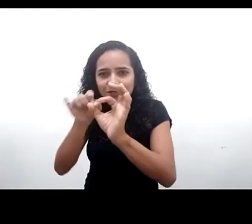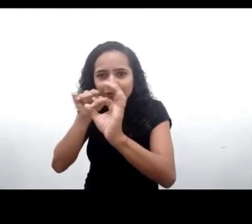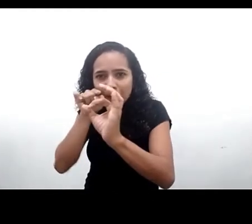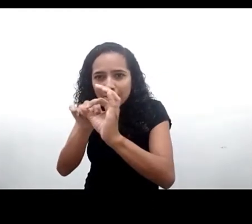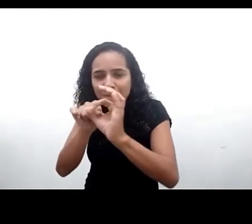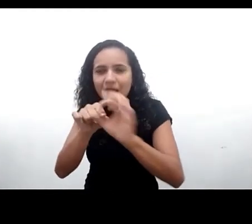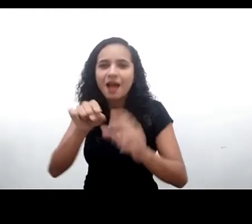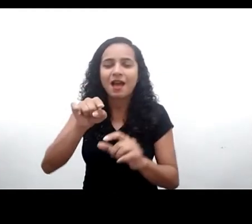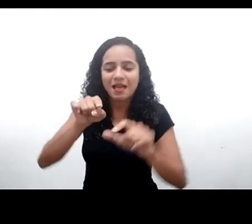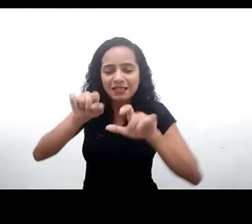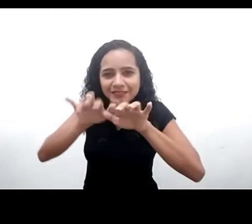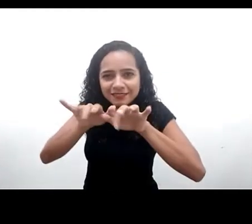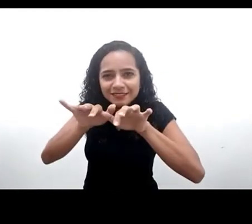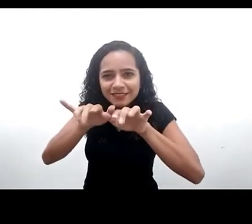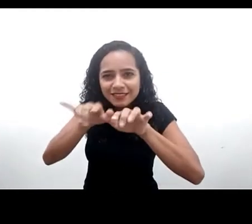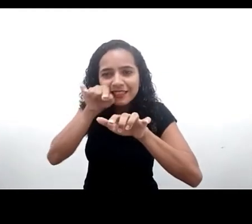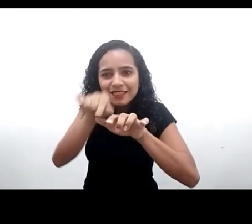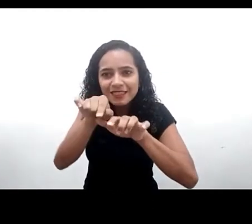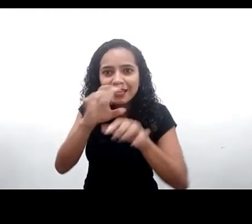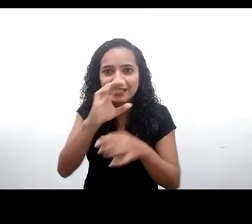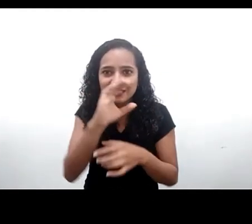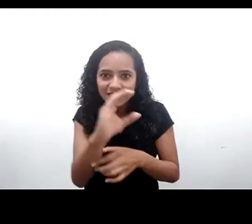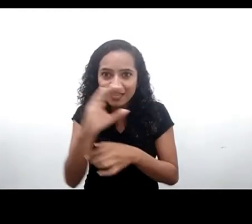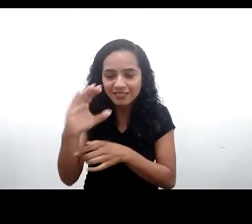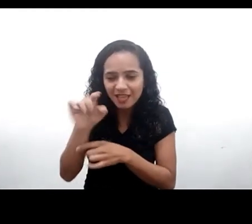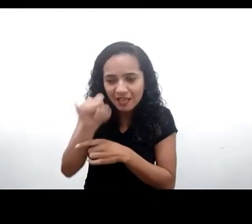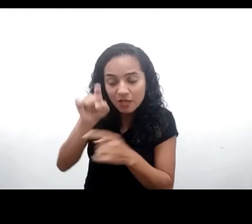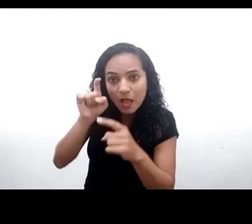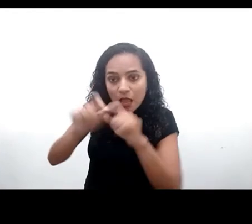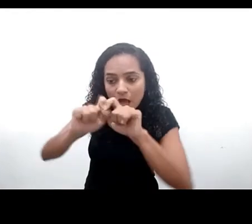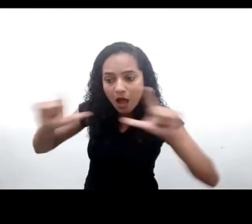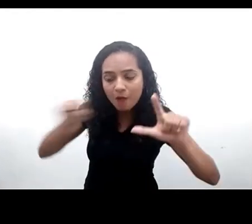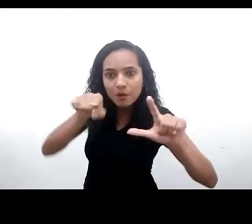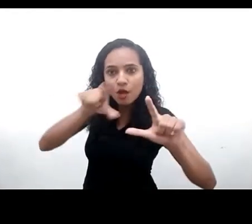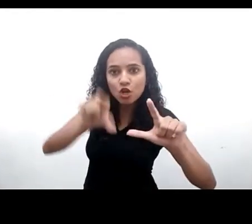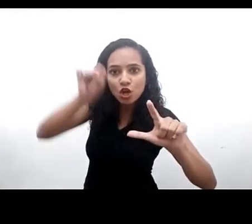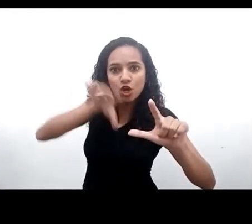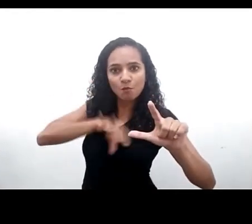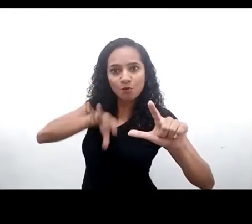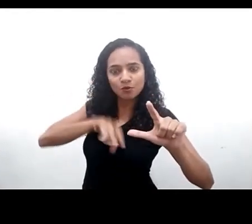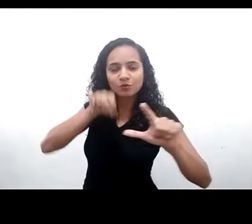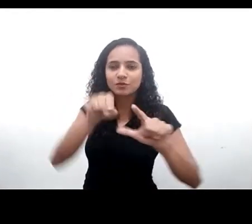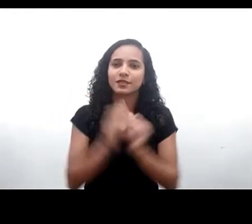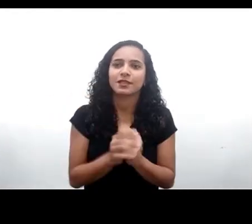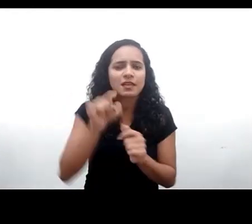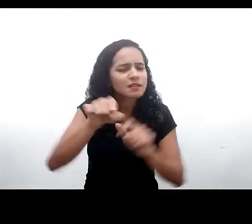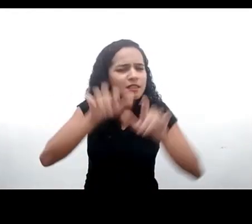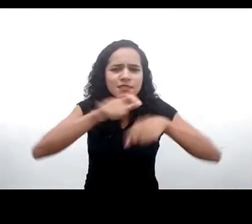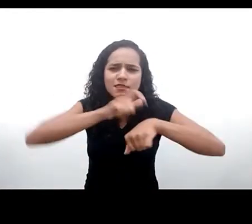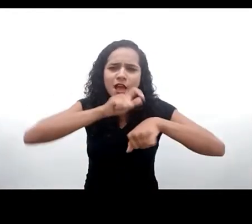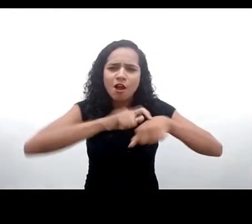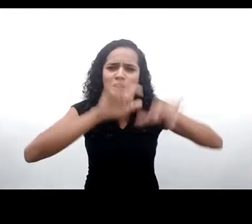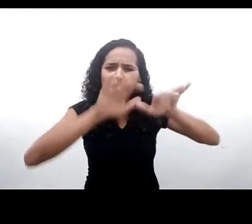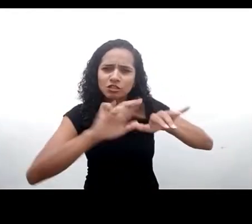ao vivo que tem aqui embaixo, que tem dois Cs, duas letras Cs. Ao longo do evento, fiquem à vontade para usar o chat, para fazer comentários